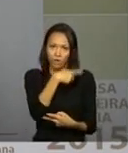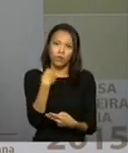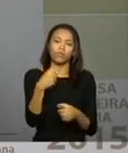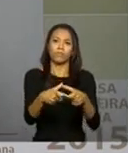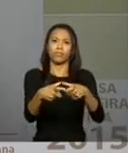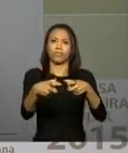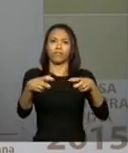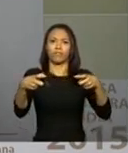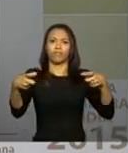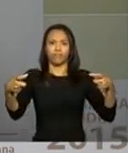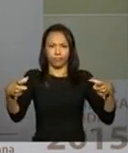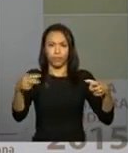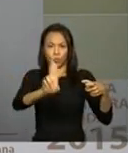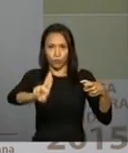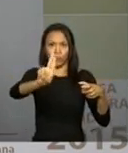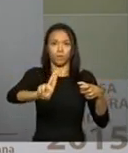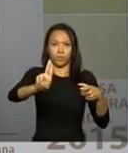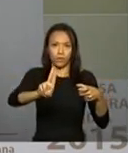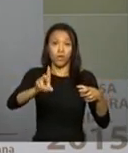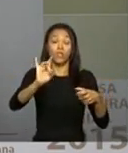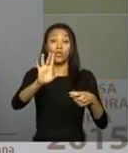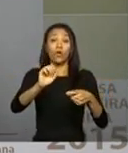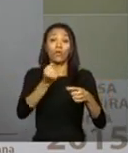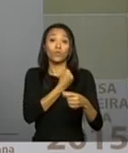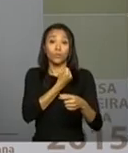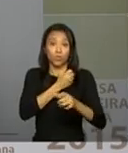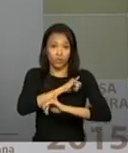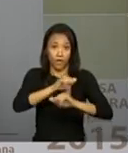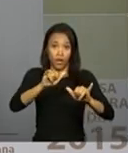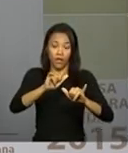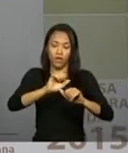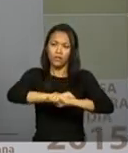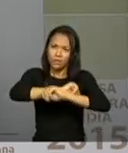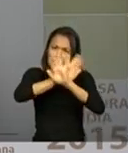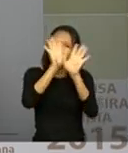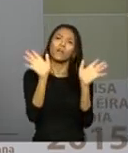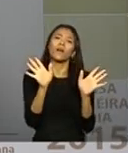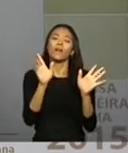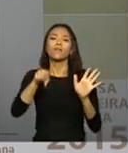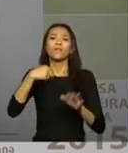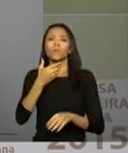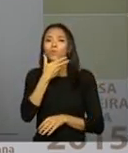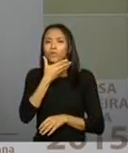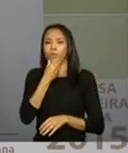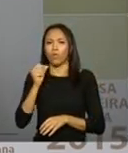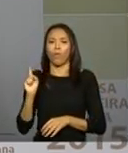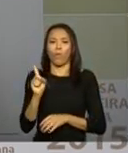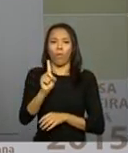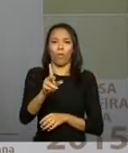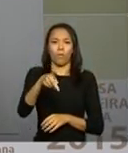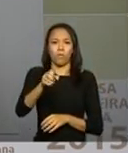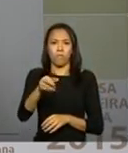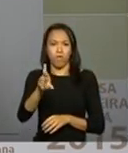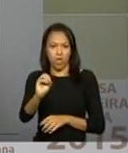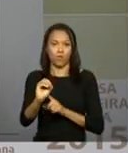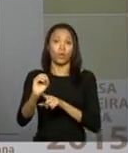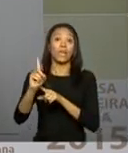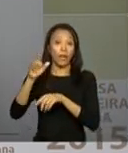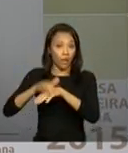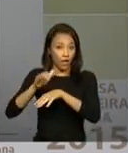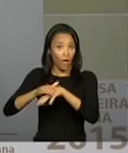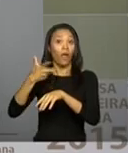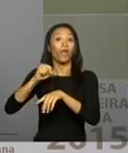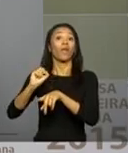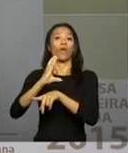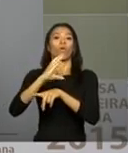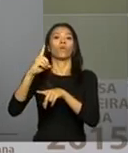Os números, eu só queria deixar claro aqui, depois o Pedro pode até, o que coordenou a pesquisa pode mostrar isso